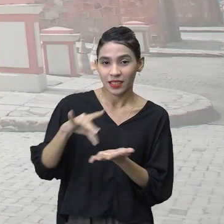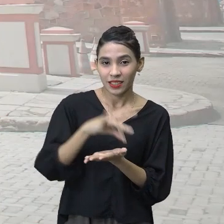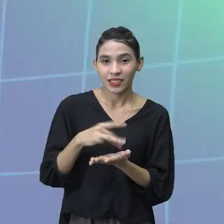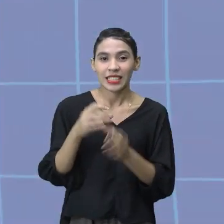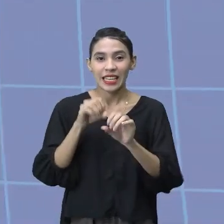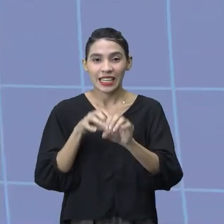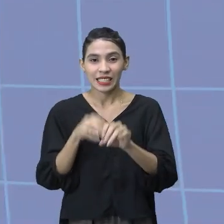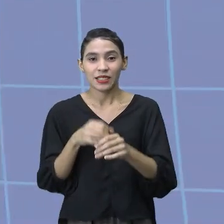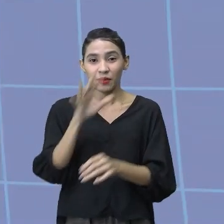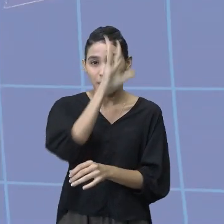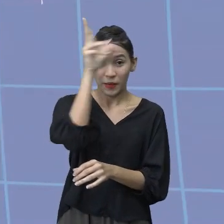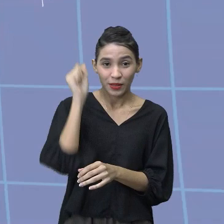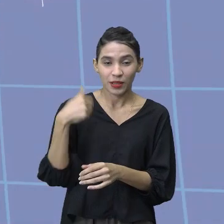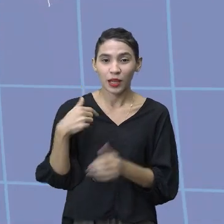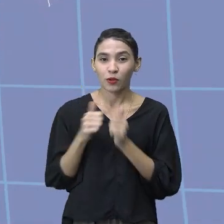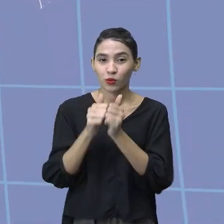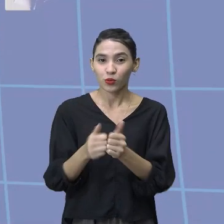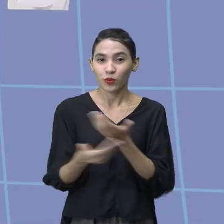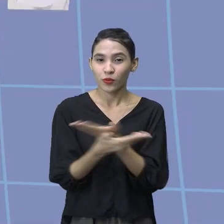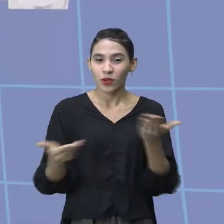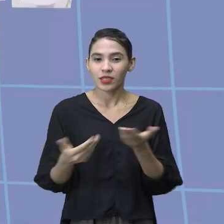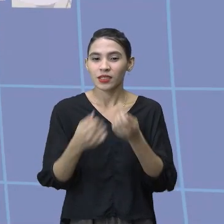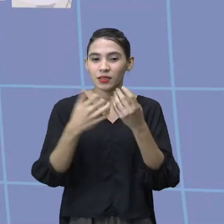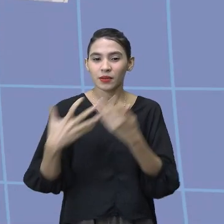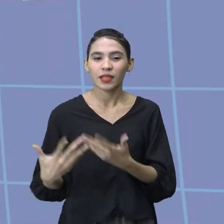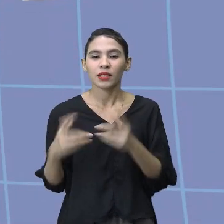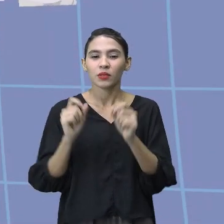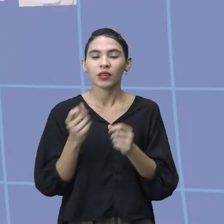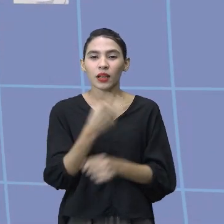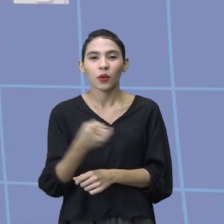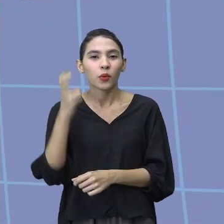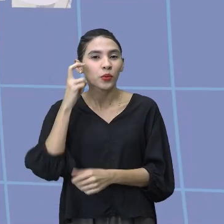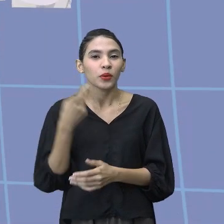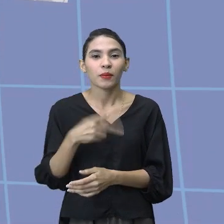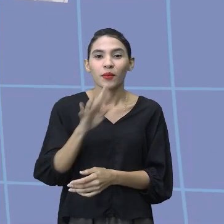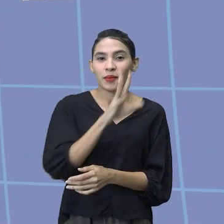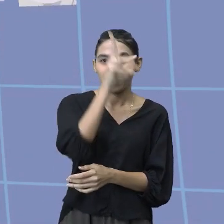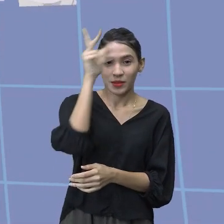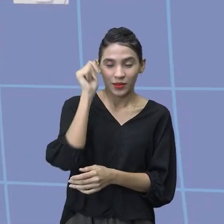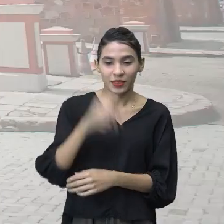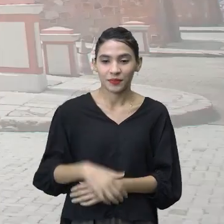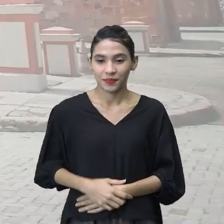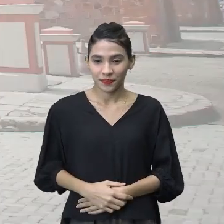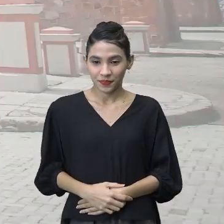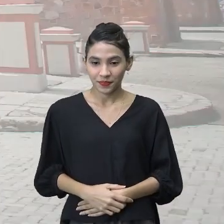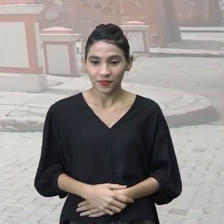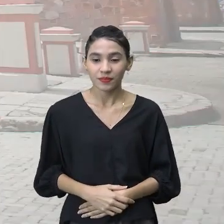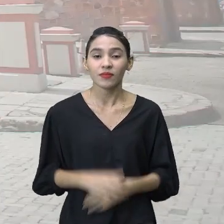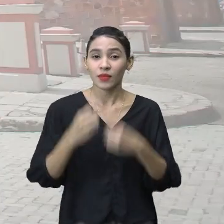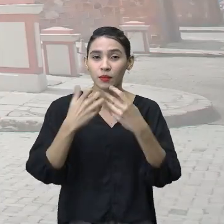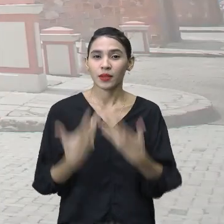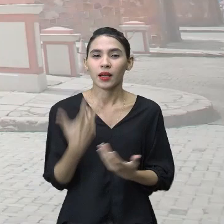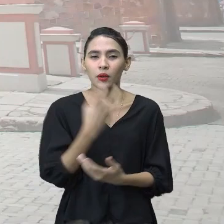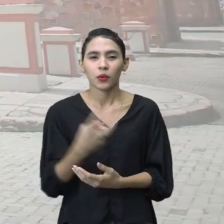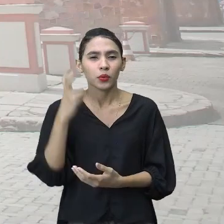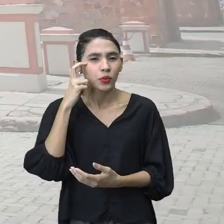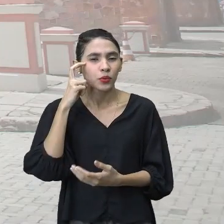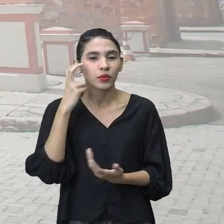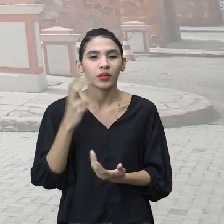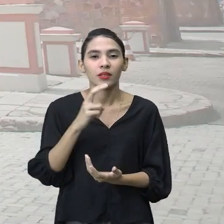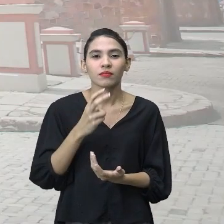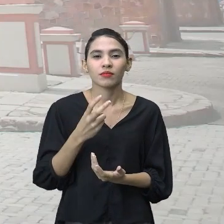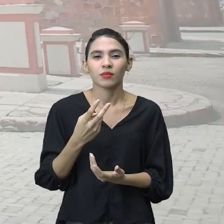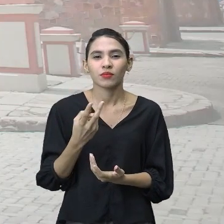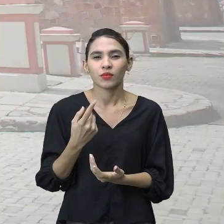do Amazonas, vou estar com vocês aqui falando um pouquinho dessa questão da cultura no Amazonas. Falar sobre a cultura é não